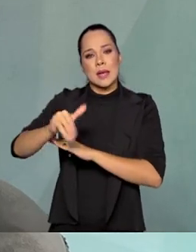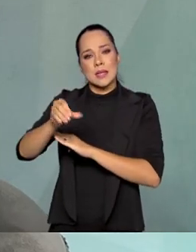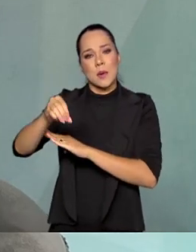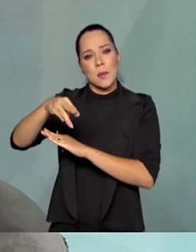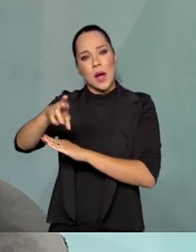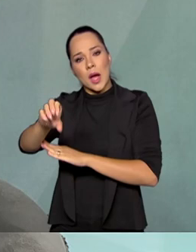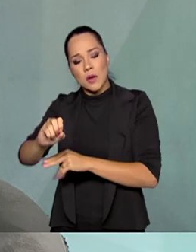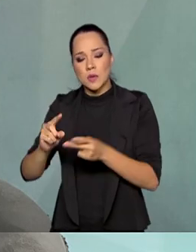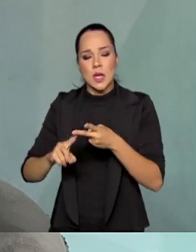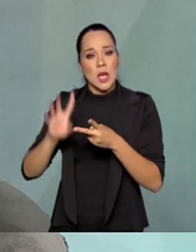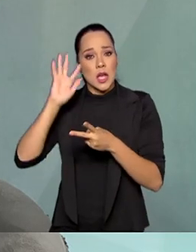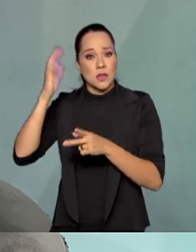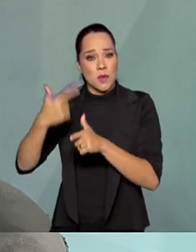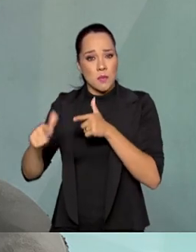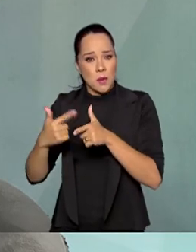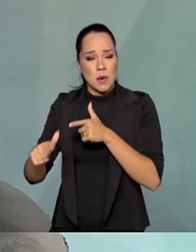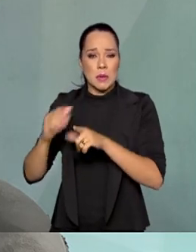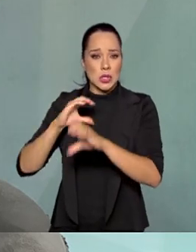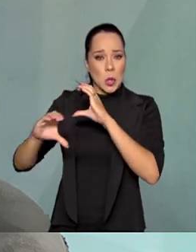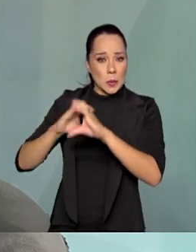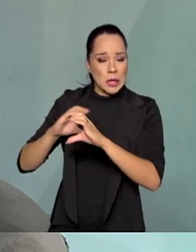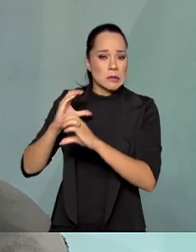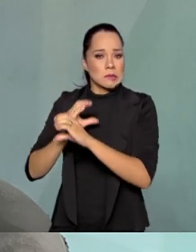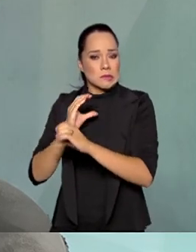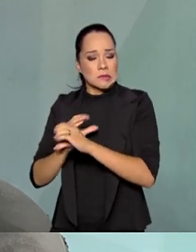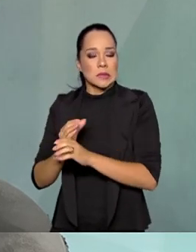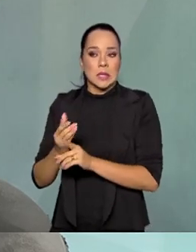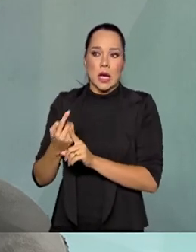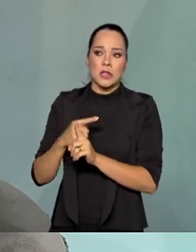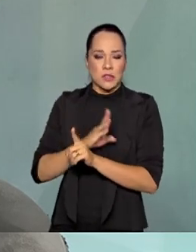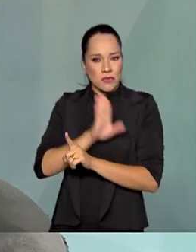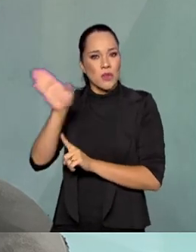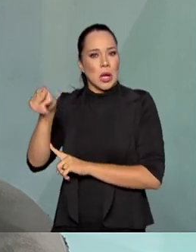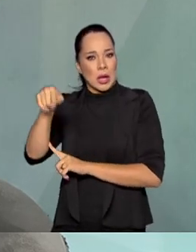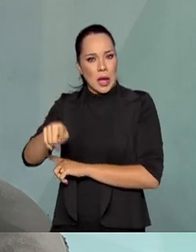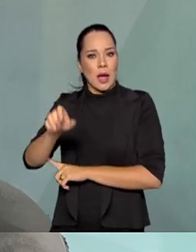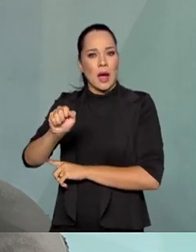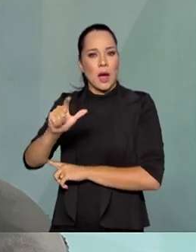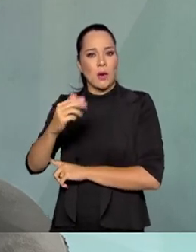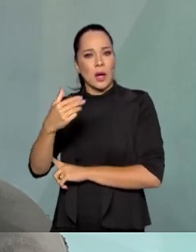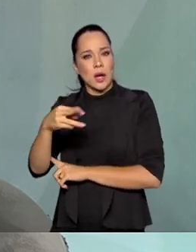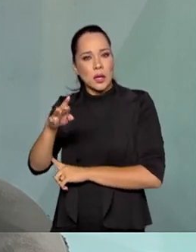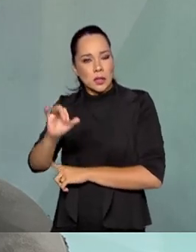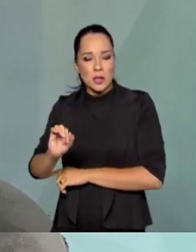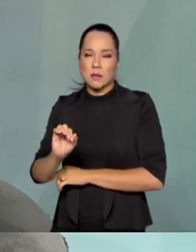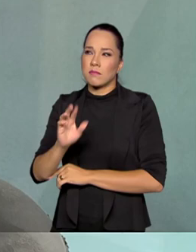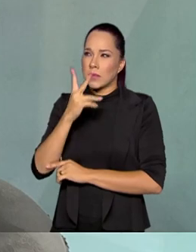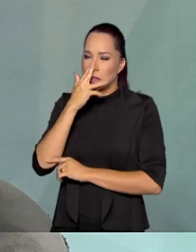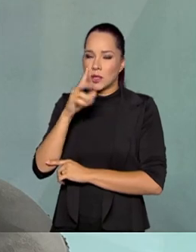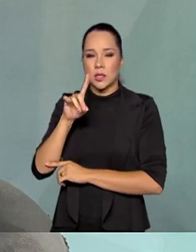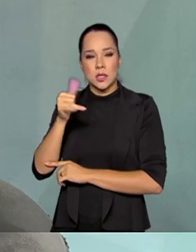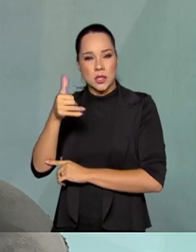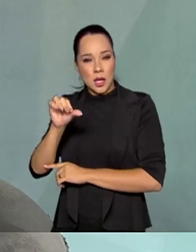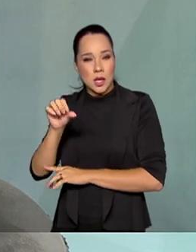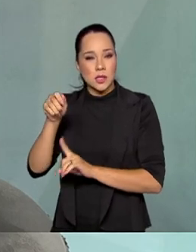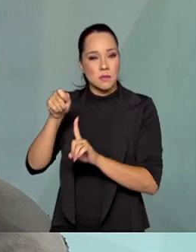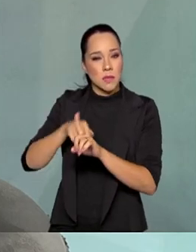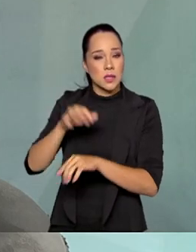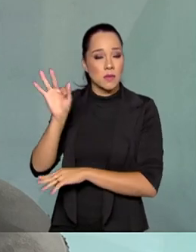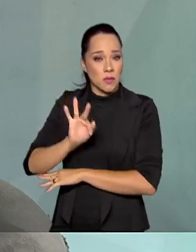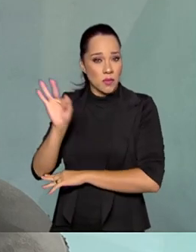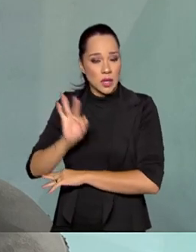resolver a questão de comunicação. A gente esteve recentemente lá em Alcântara, no dia 10 de fevereiro,